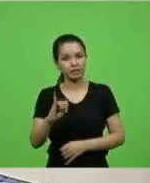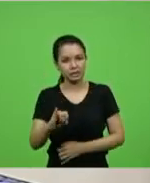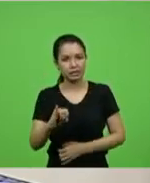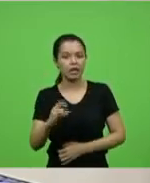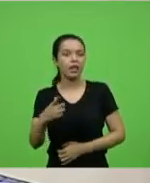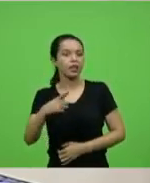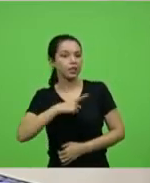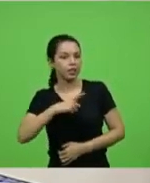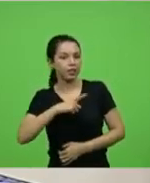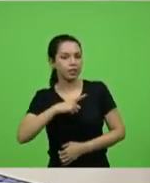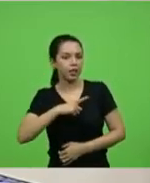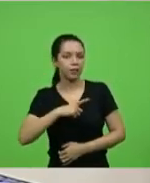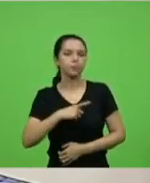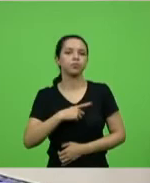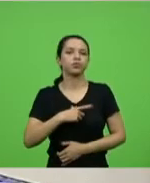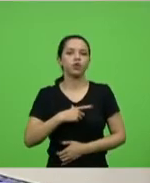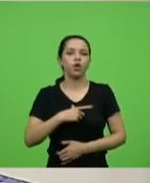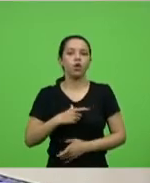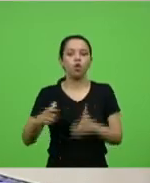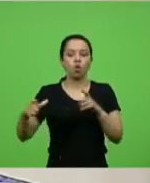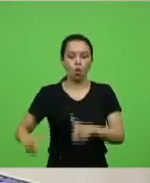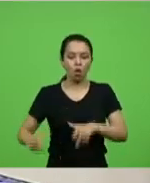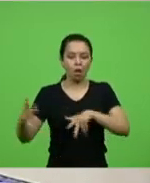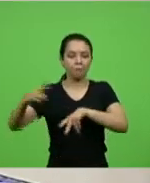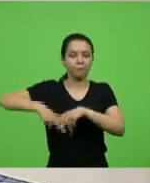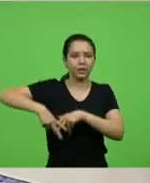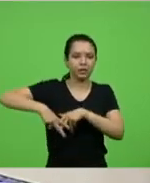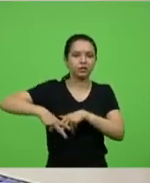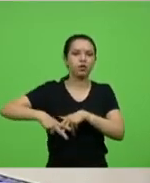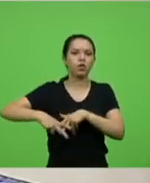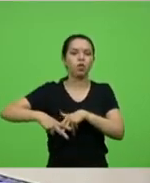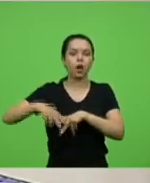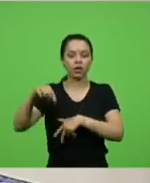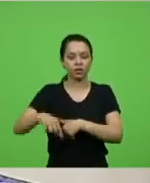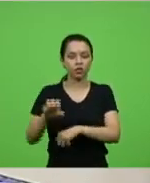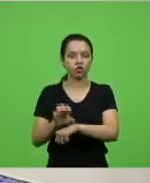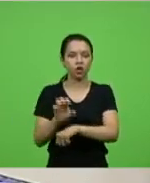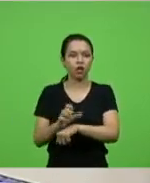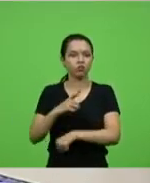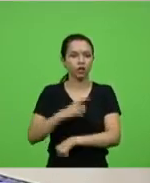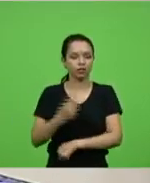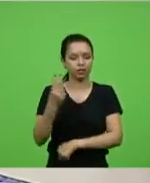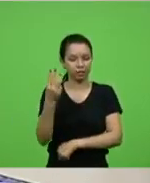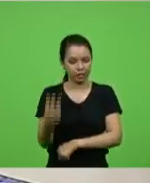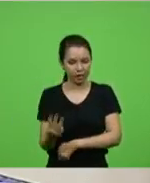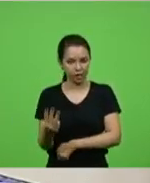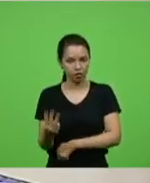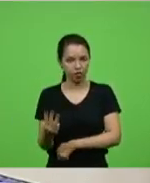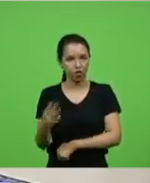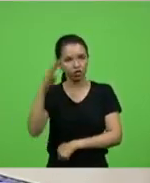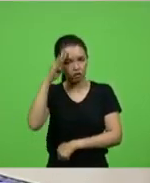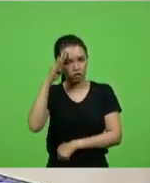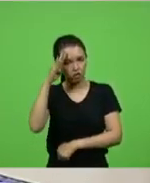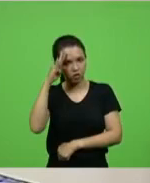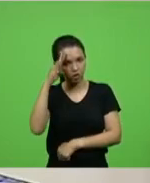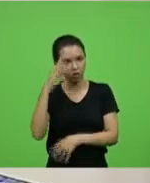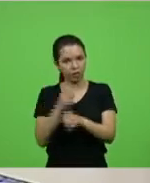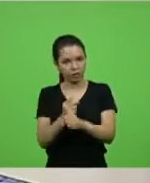de unidades prisionais localizadas no Estado com três agentes para 600 presos.